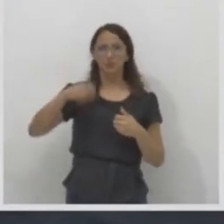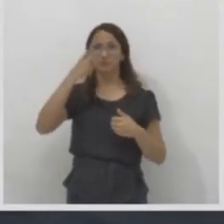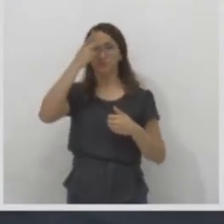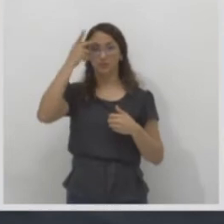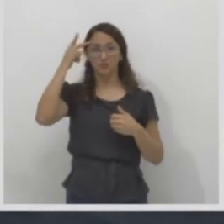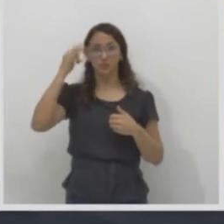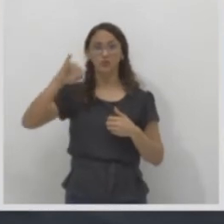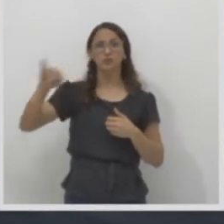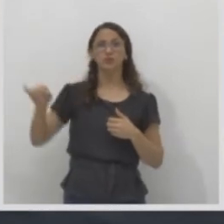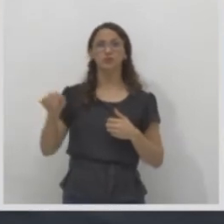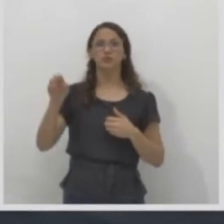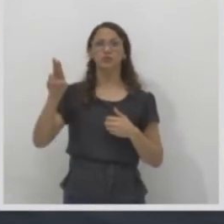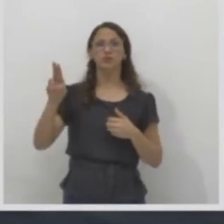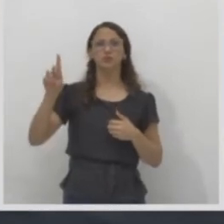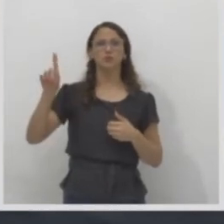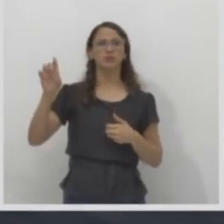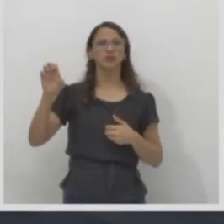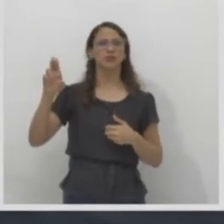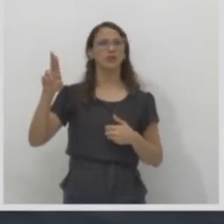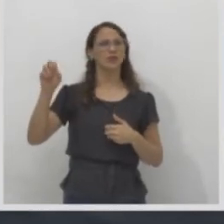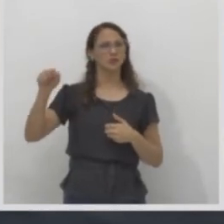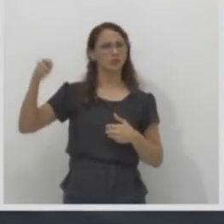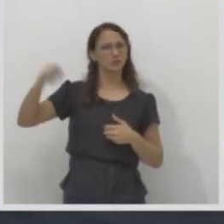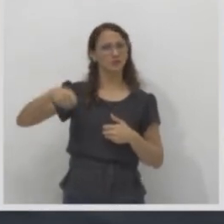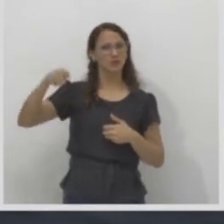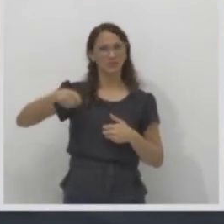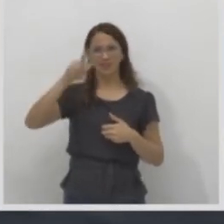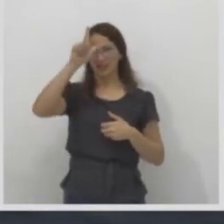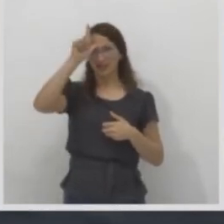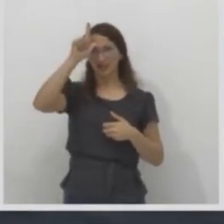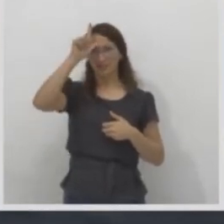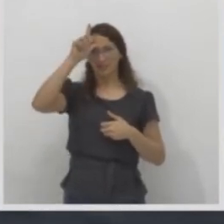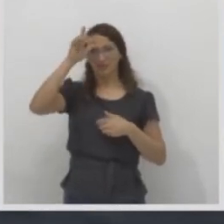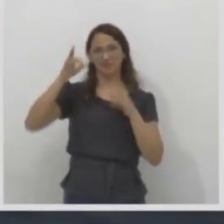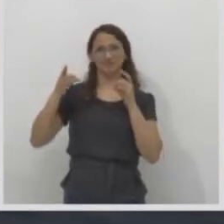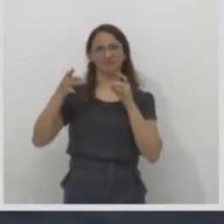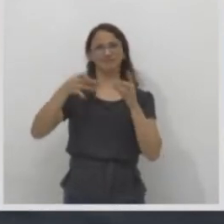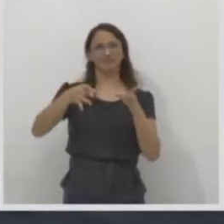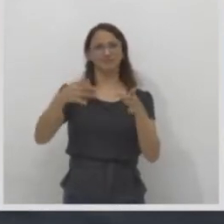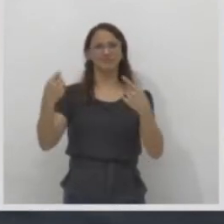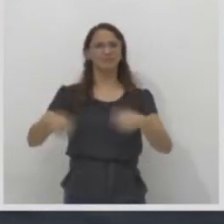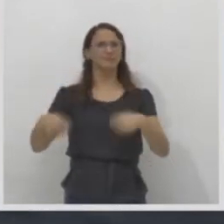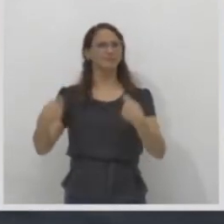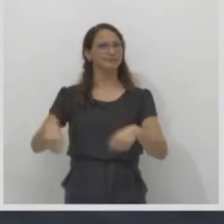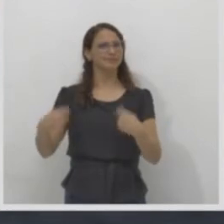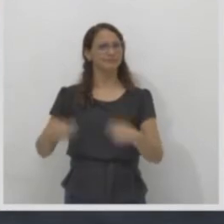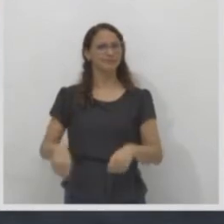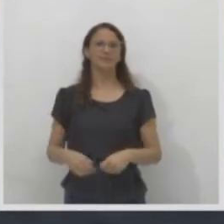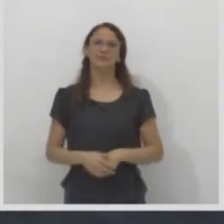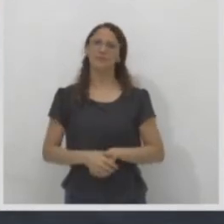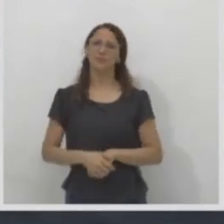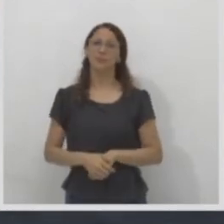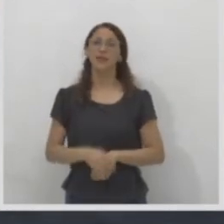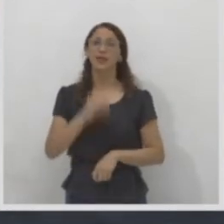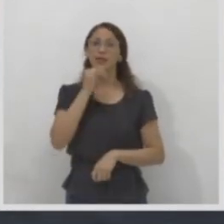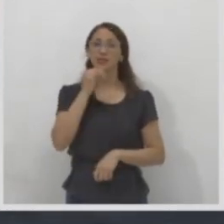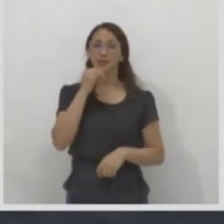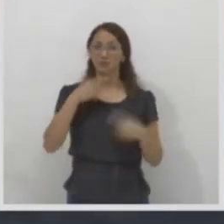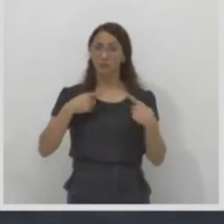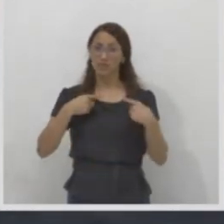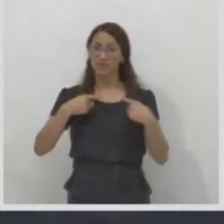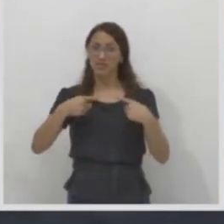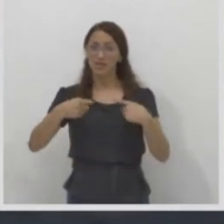Tudo tranquilo? Guerras. Países que estão em guerras, também acabam a população fugindo. Então, ela é